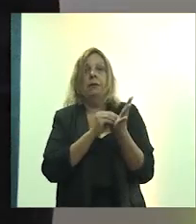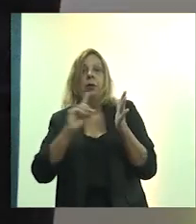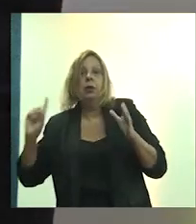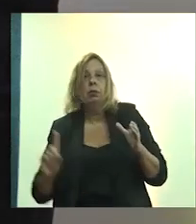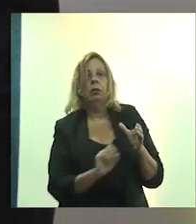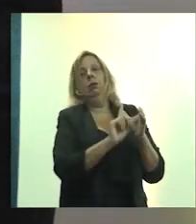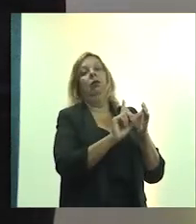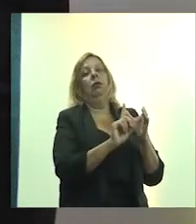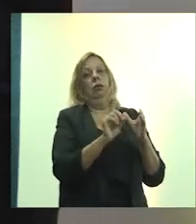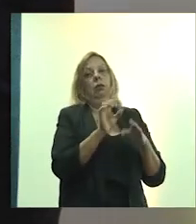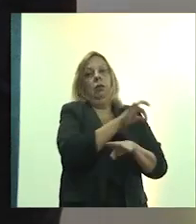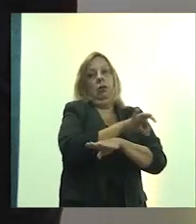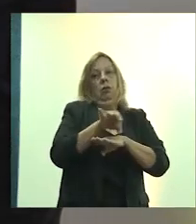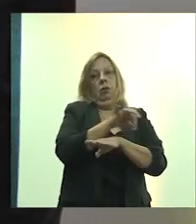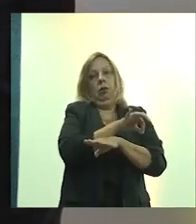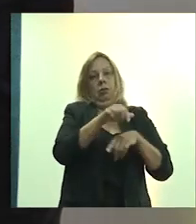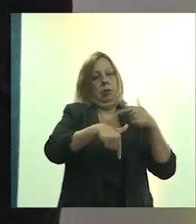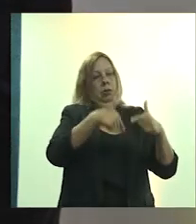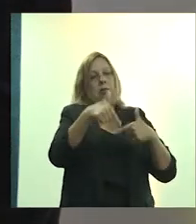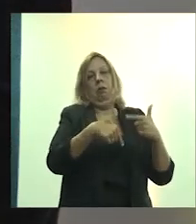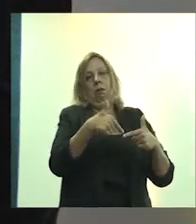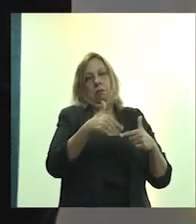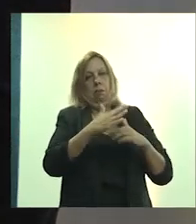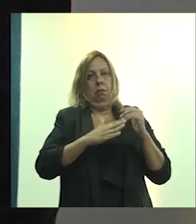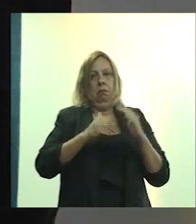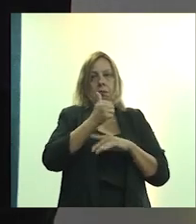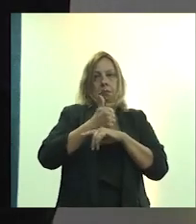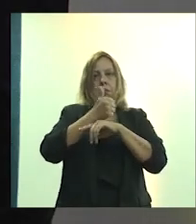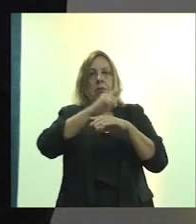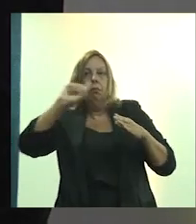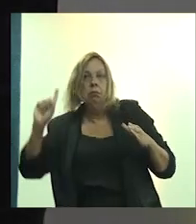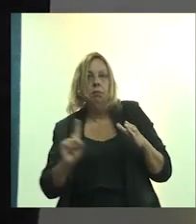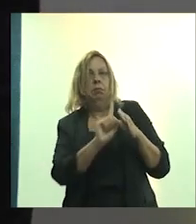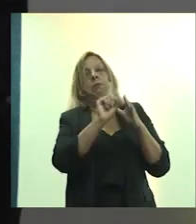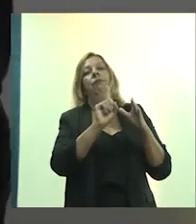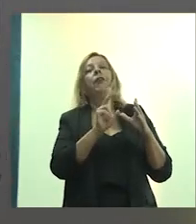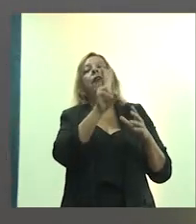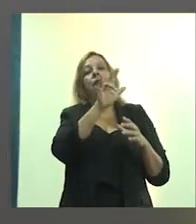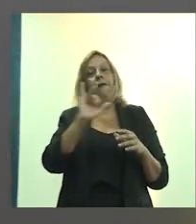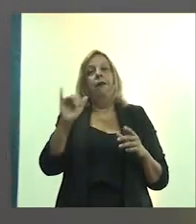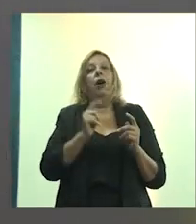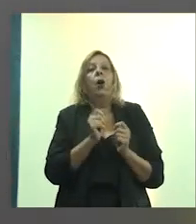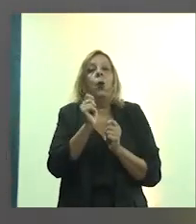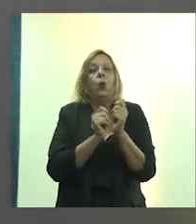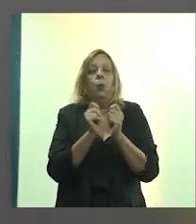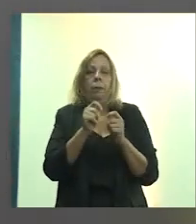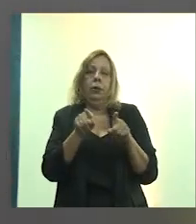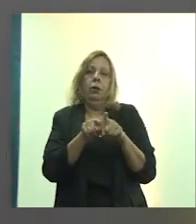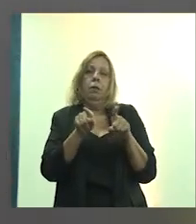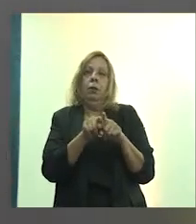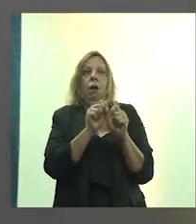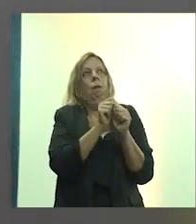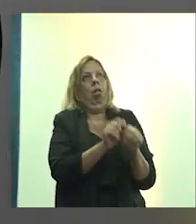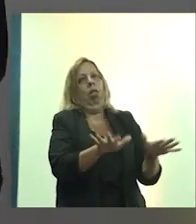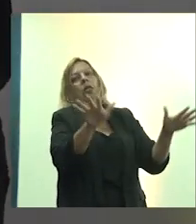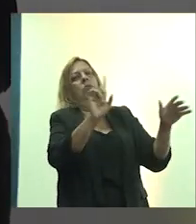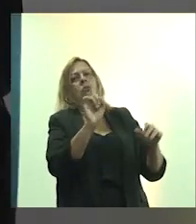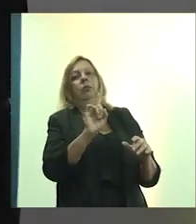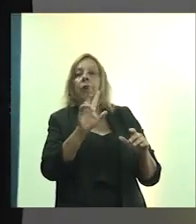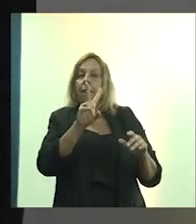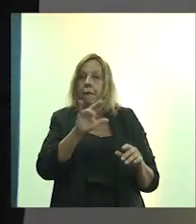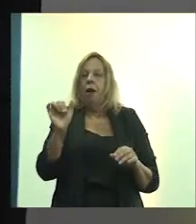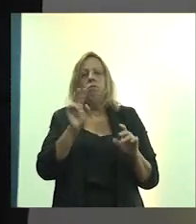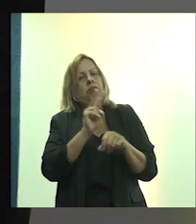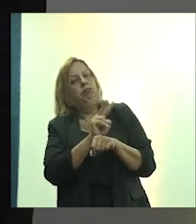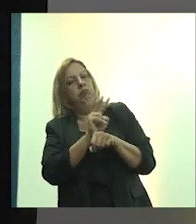Então, profissionais de arquitetura no SUS vão gerar economia de recursos de saúde, além de empregos e outros